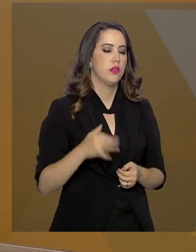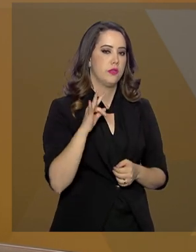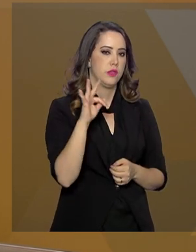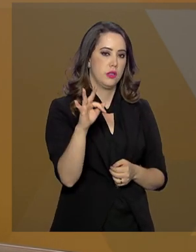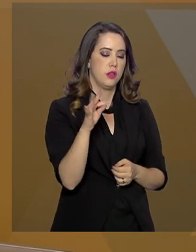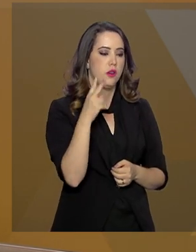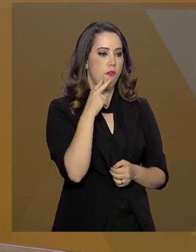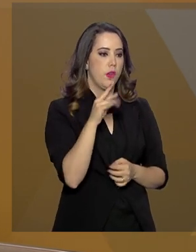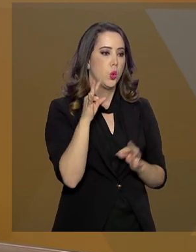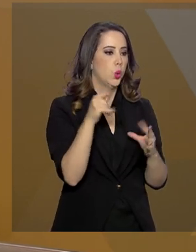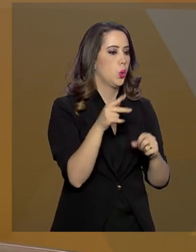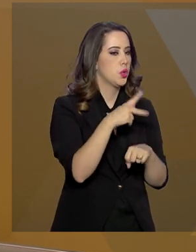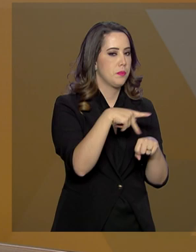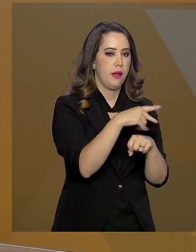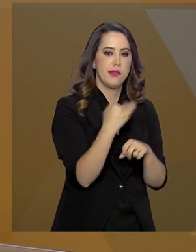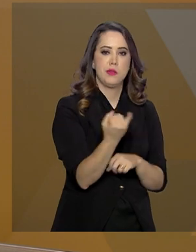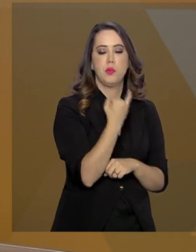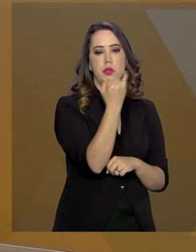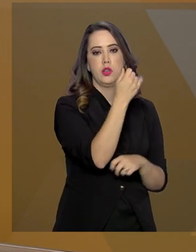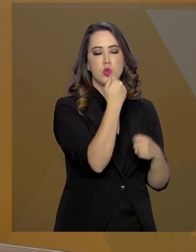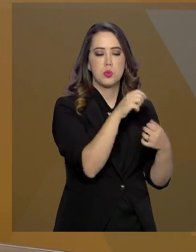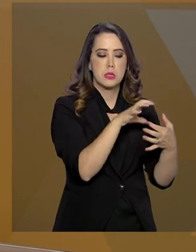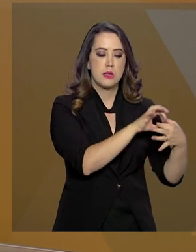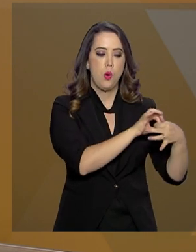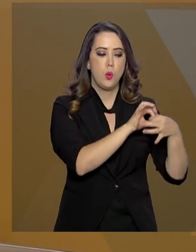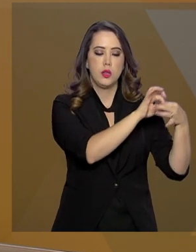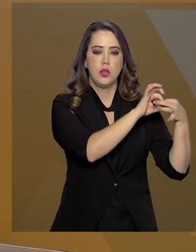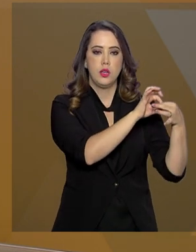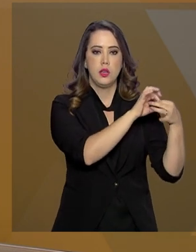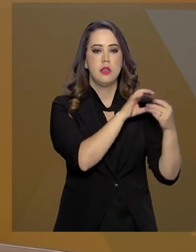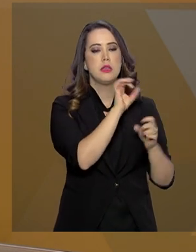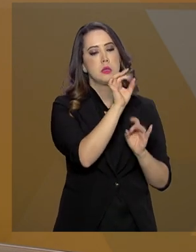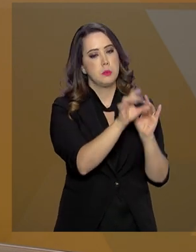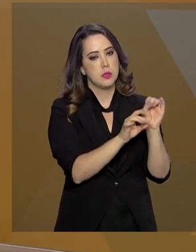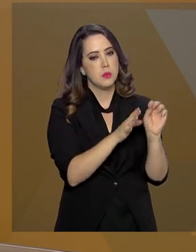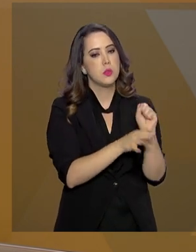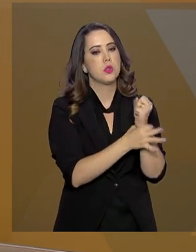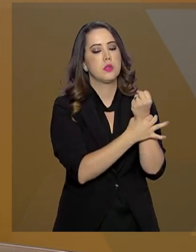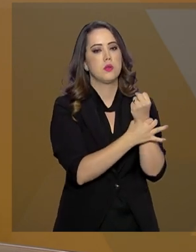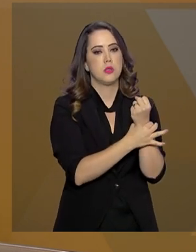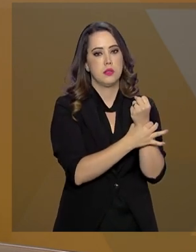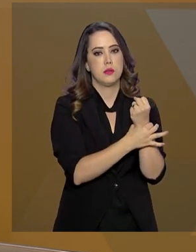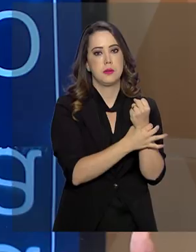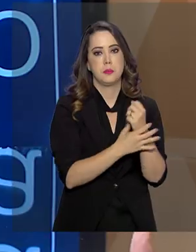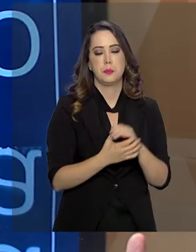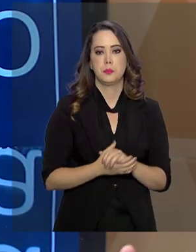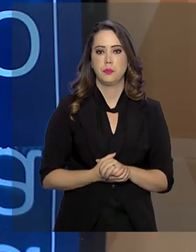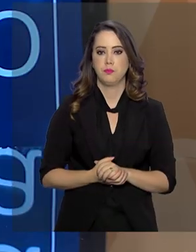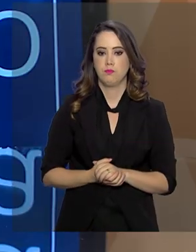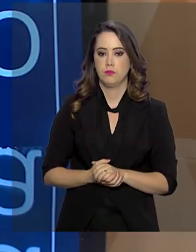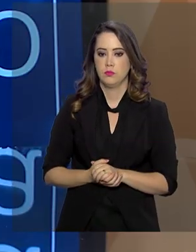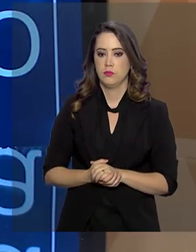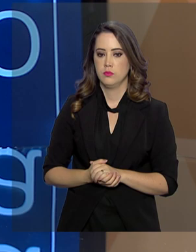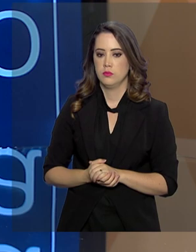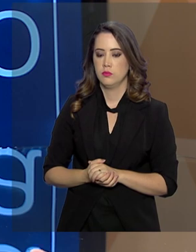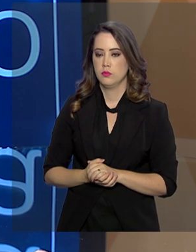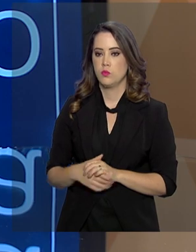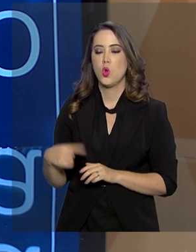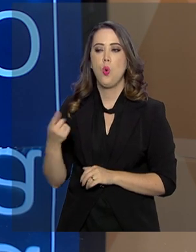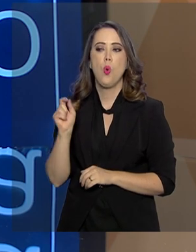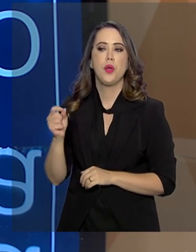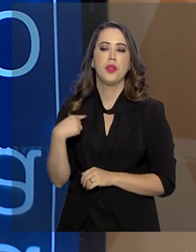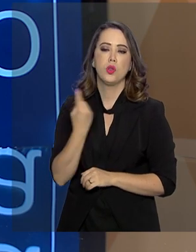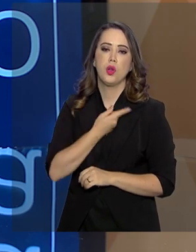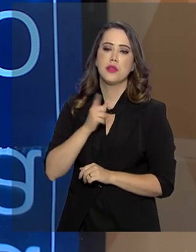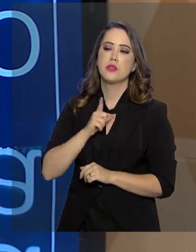os países são importantes nesse momento. A gente precisa estreitar as relações, especialmente nessa área de segurança e defesa. O que nós temos